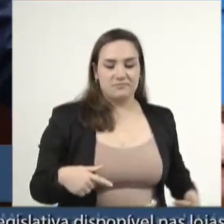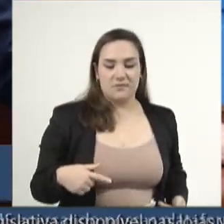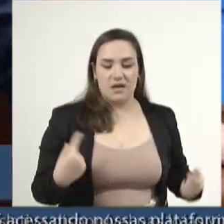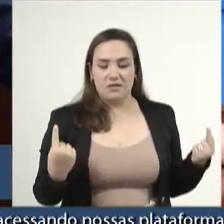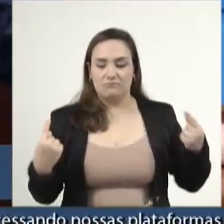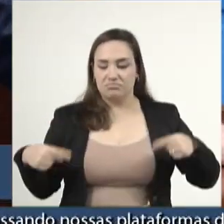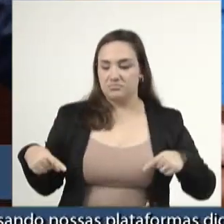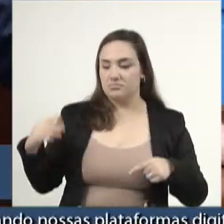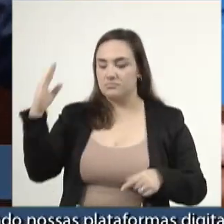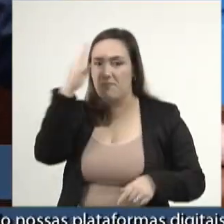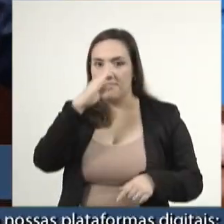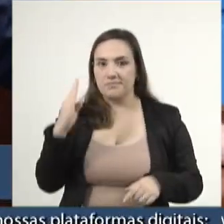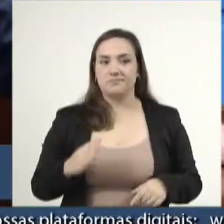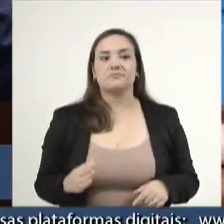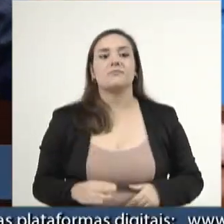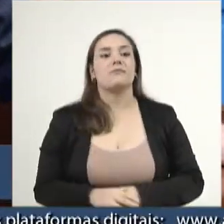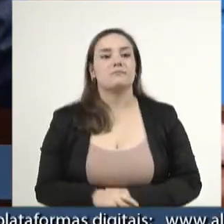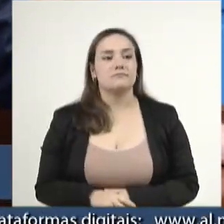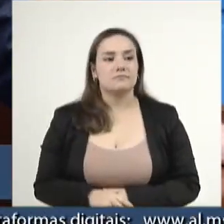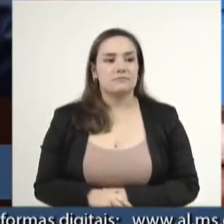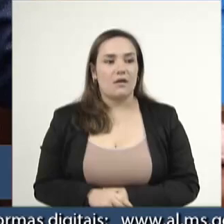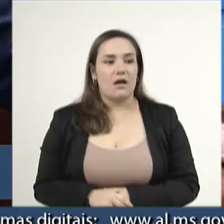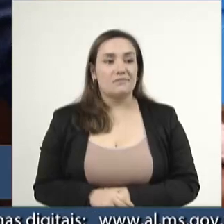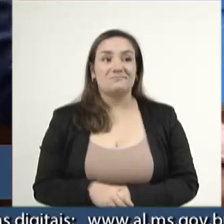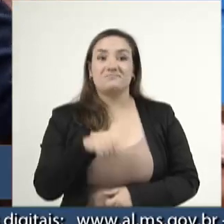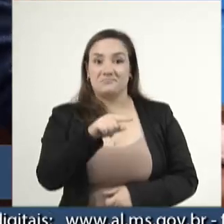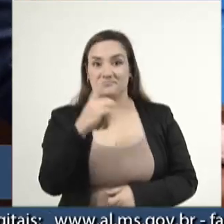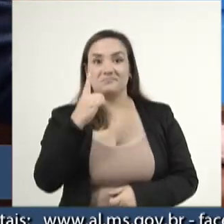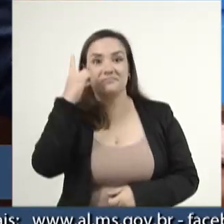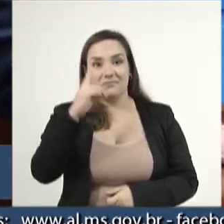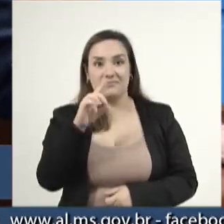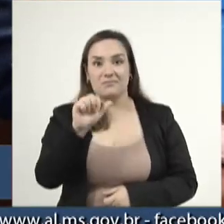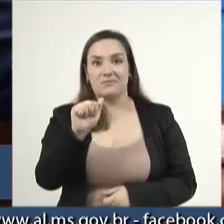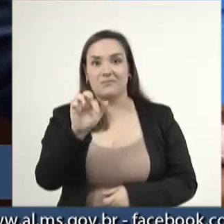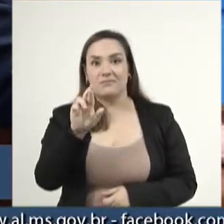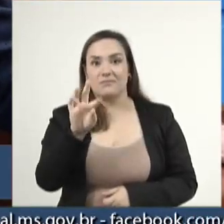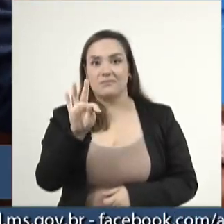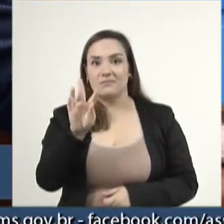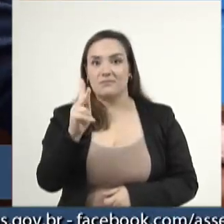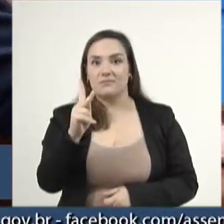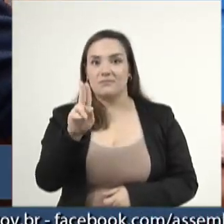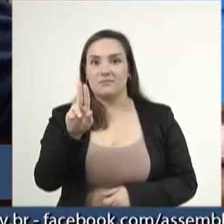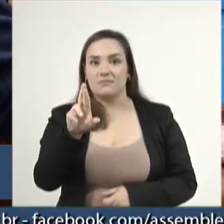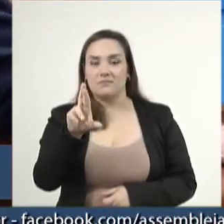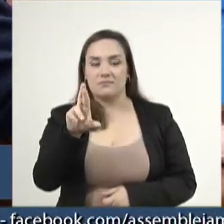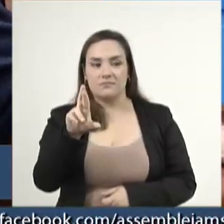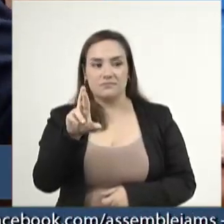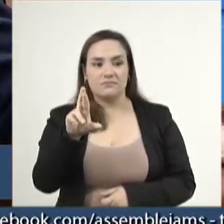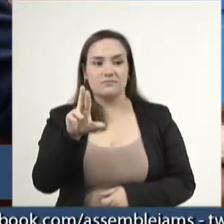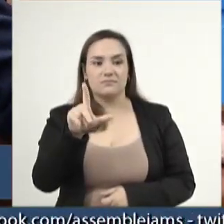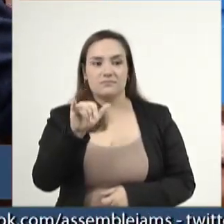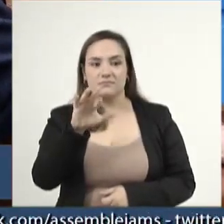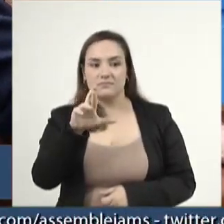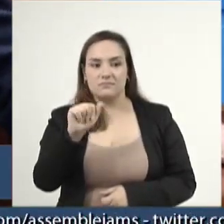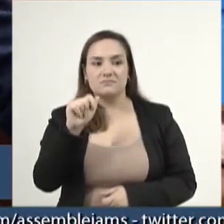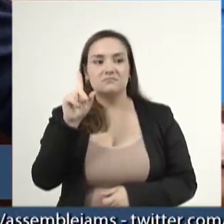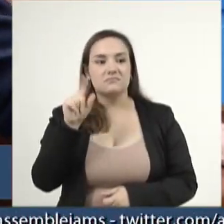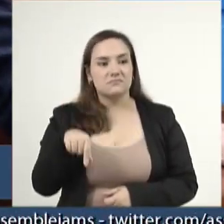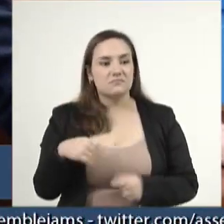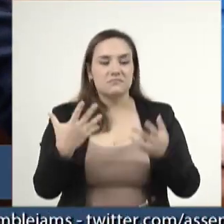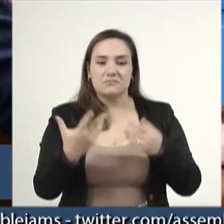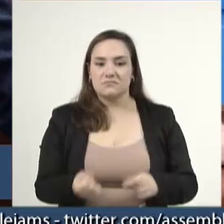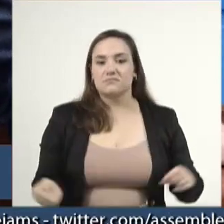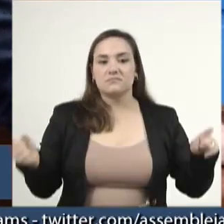contra o Brasil. Esse deputado Arthur Lira joga contra o governo federal